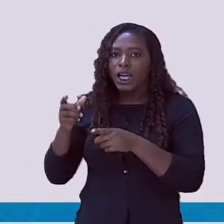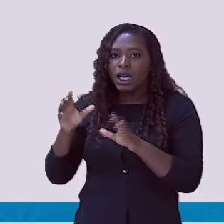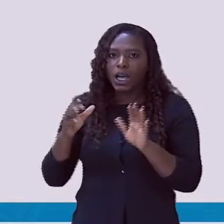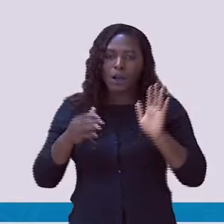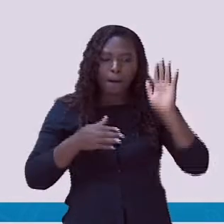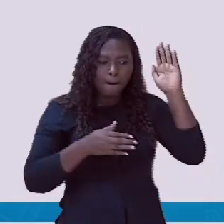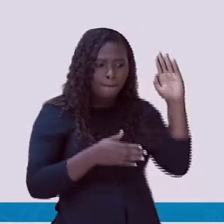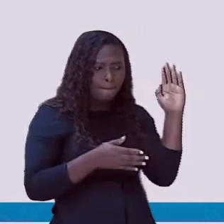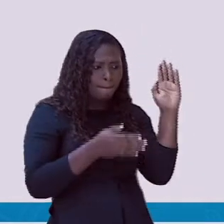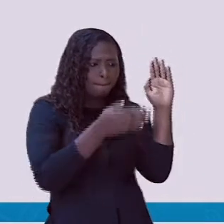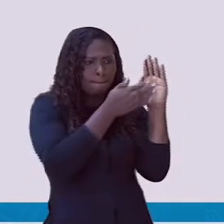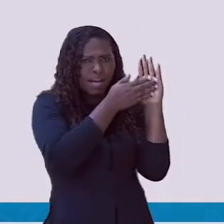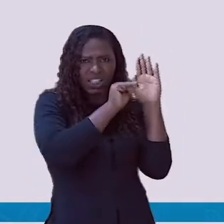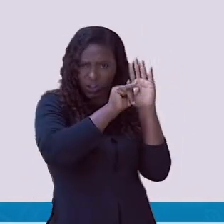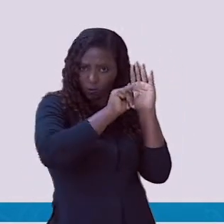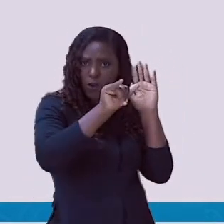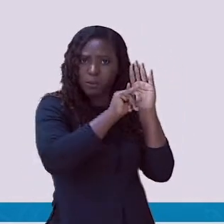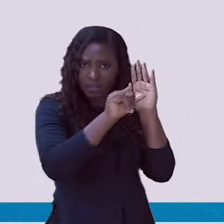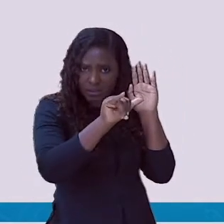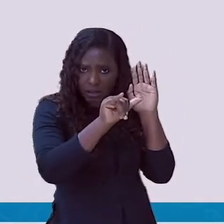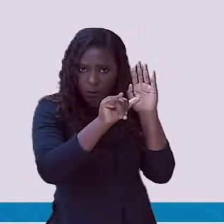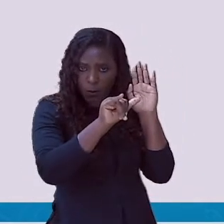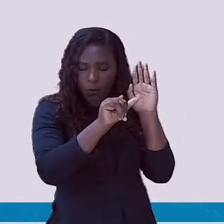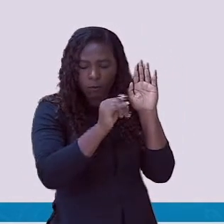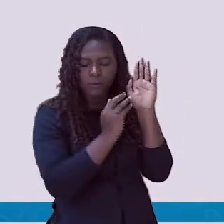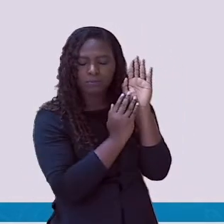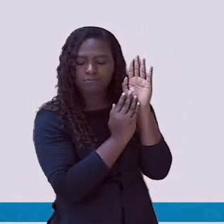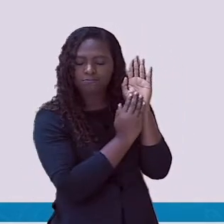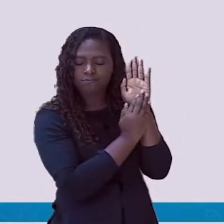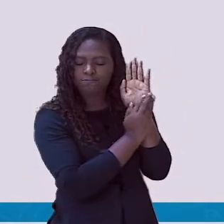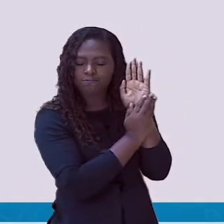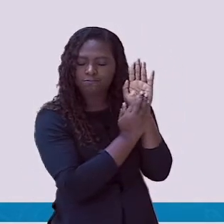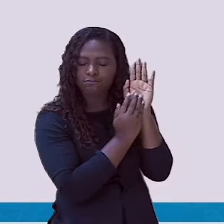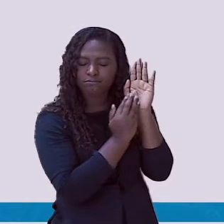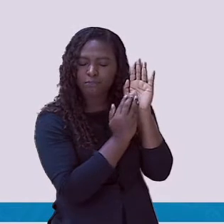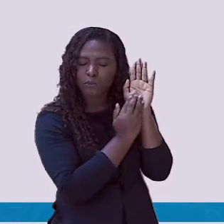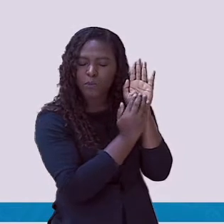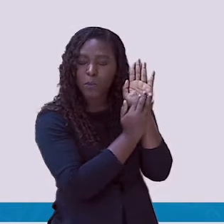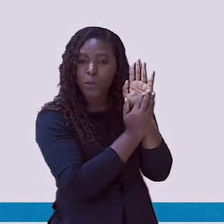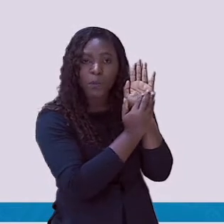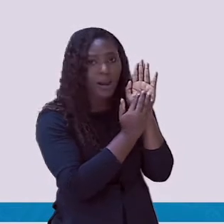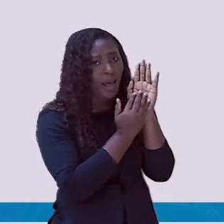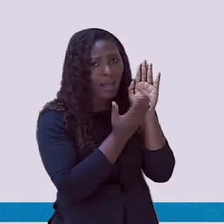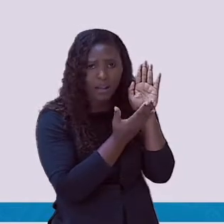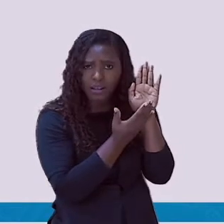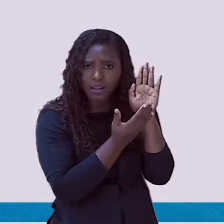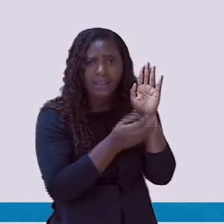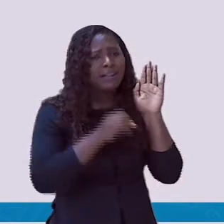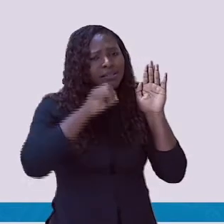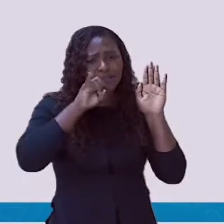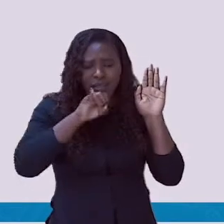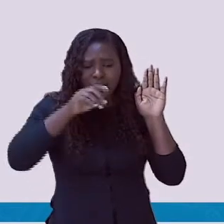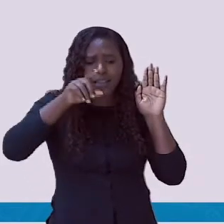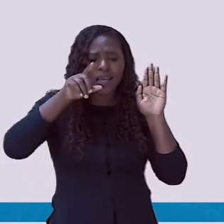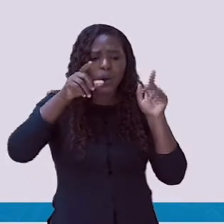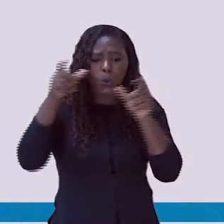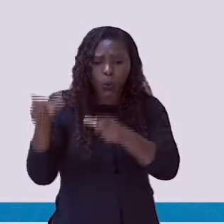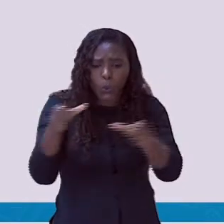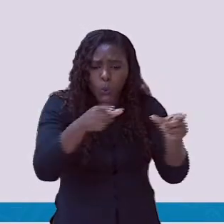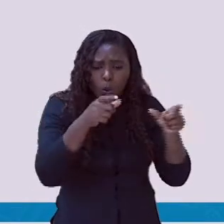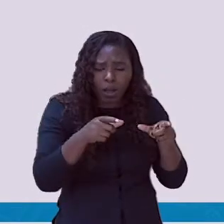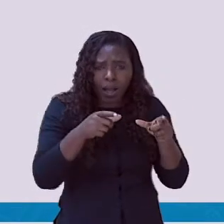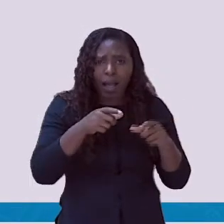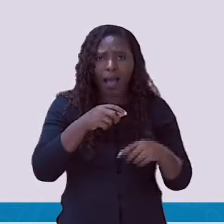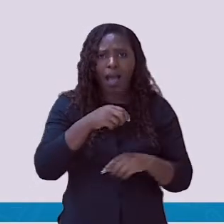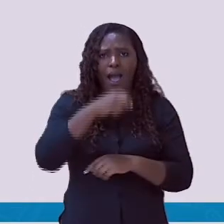qualquer informação pública que for instalada, escrita, deve também ter a opção da leitura em braile.